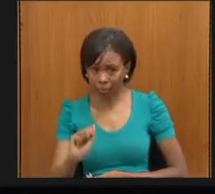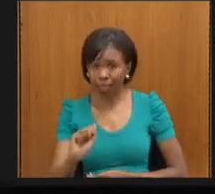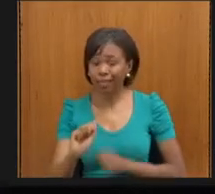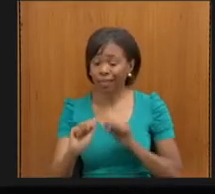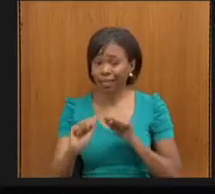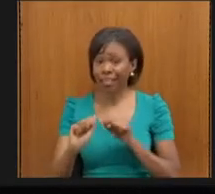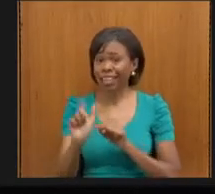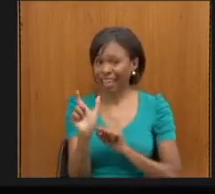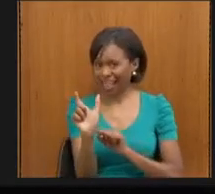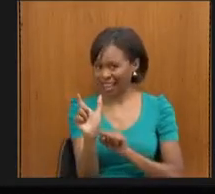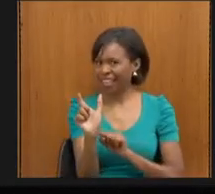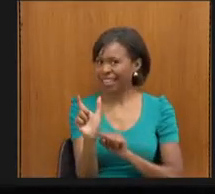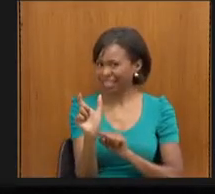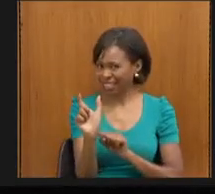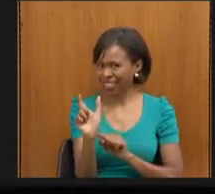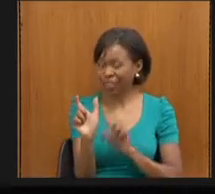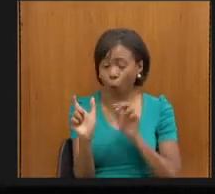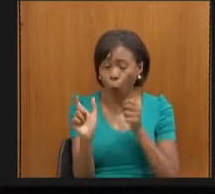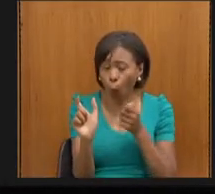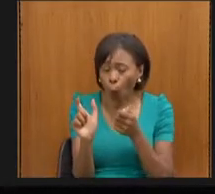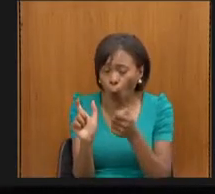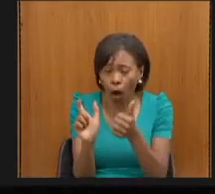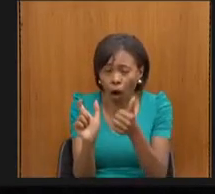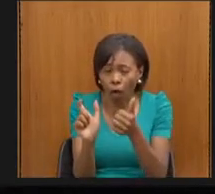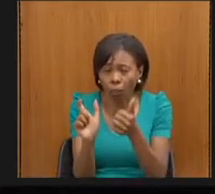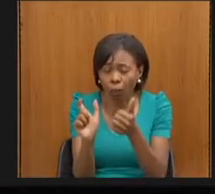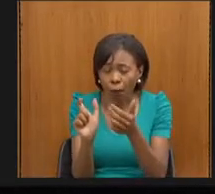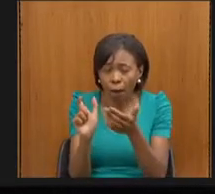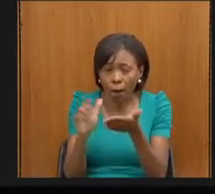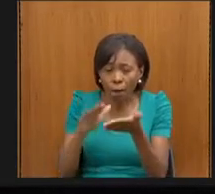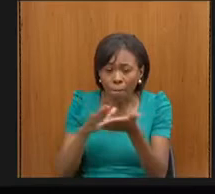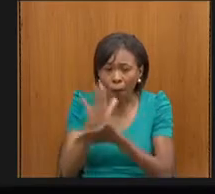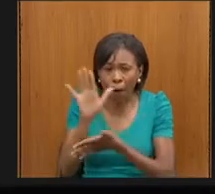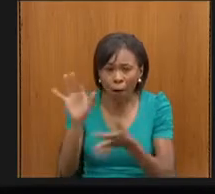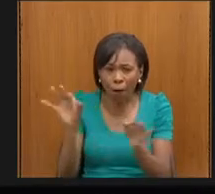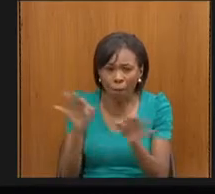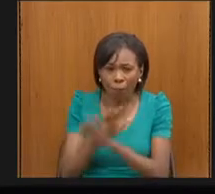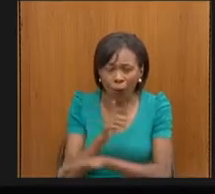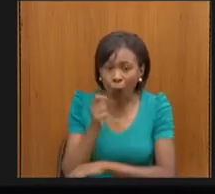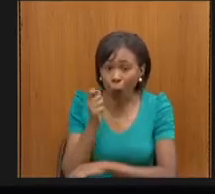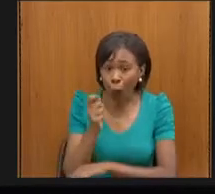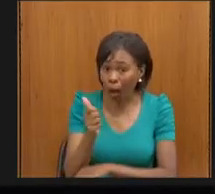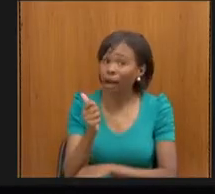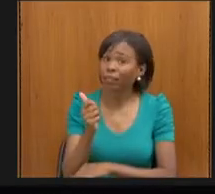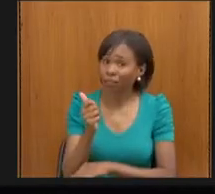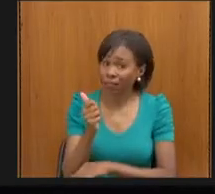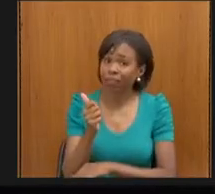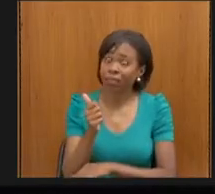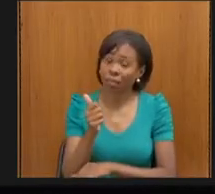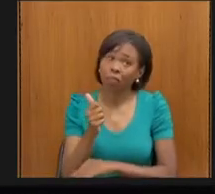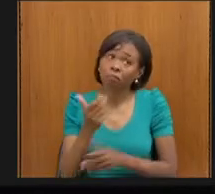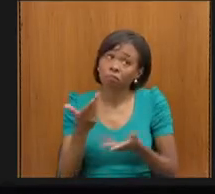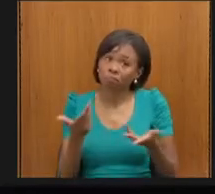lançada, segundo a fala do subsecretário do Hílio.